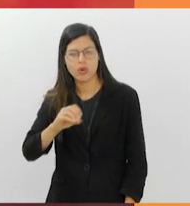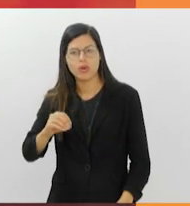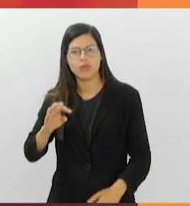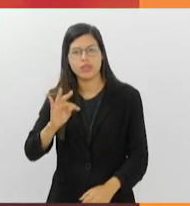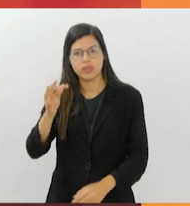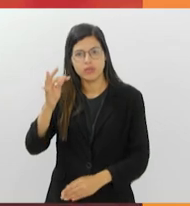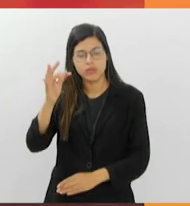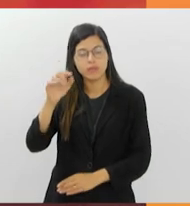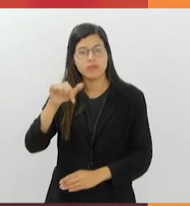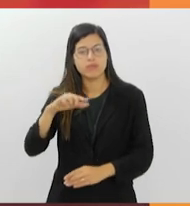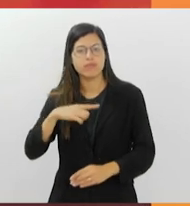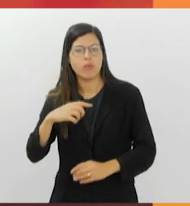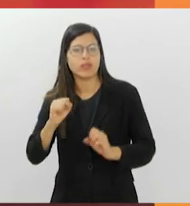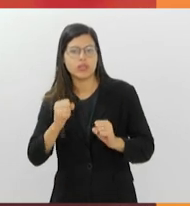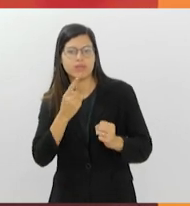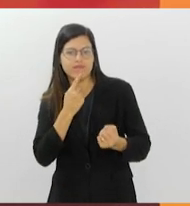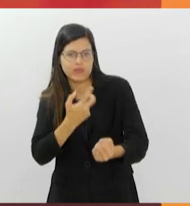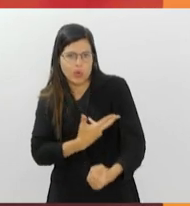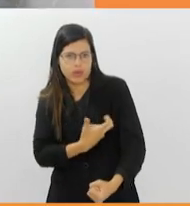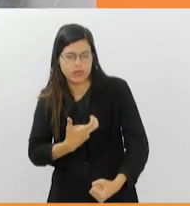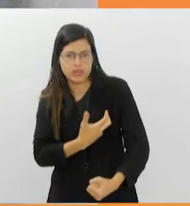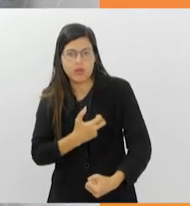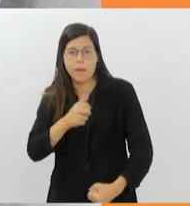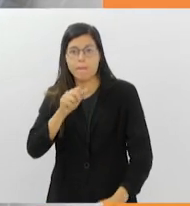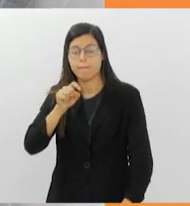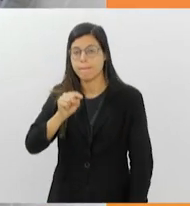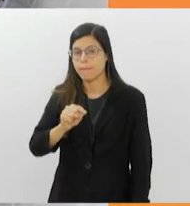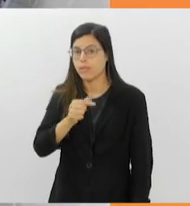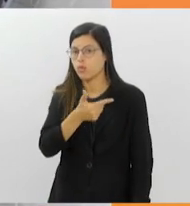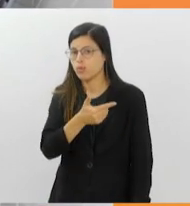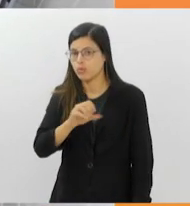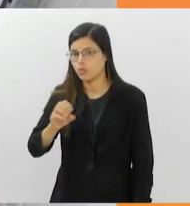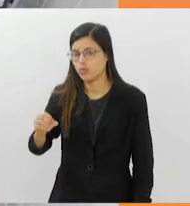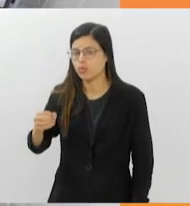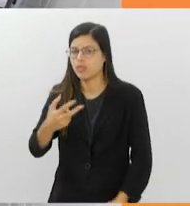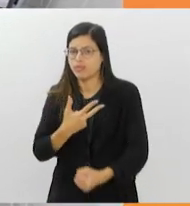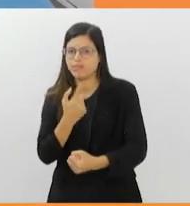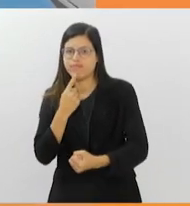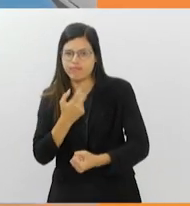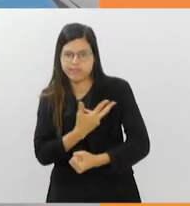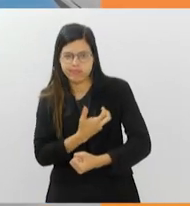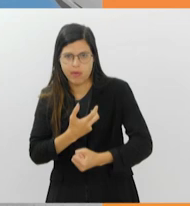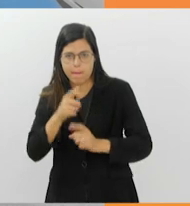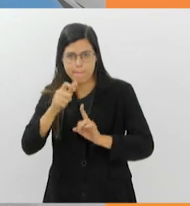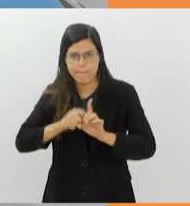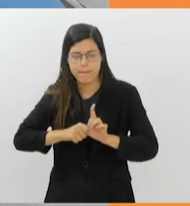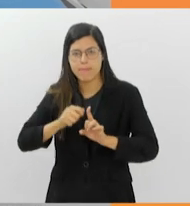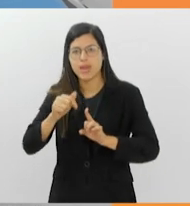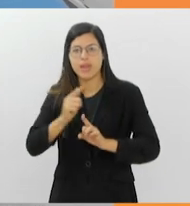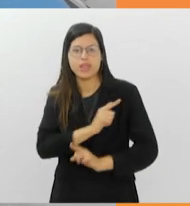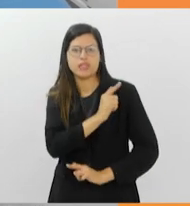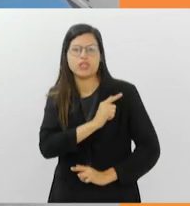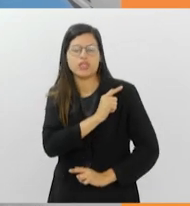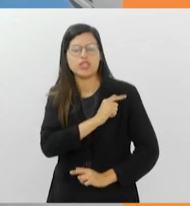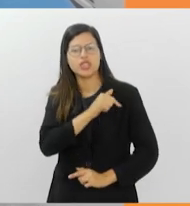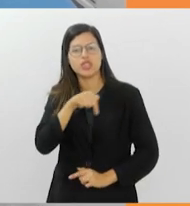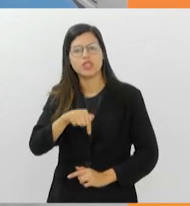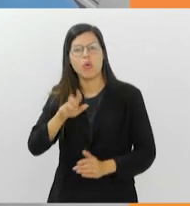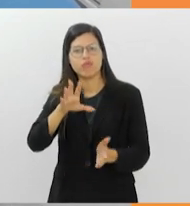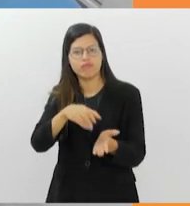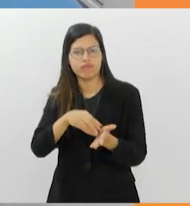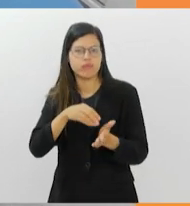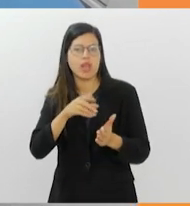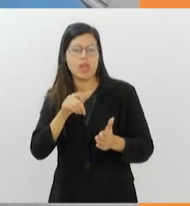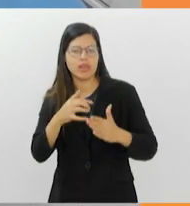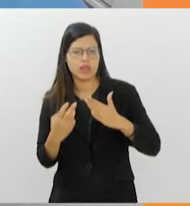doações diárias e com estimativa de coleta de 1.200 bolsas de sangue por mês. A gestão da unidade foi terceirizada e